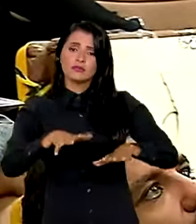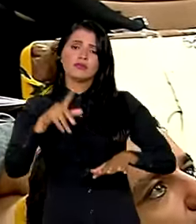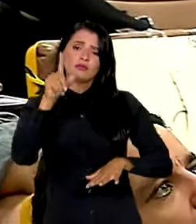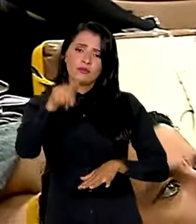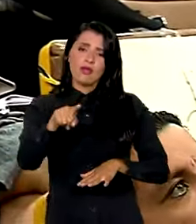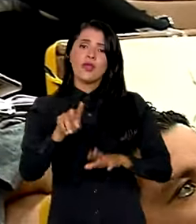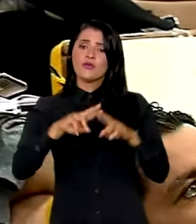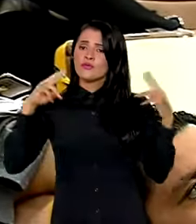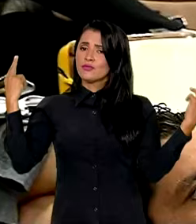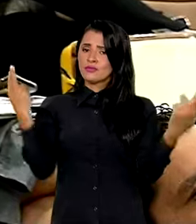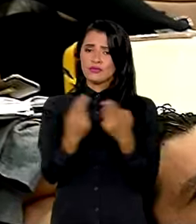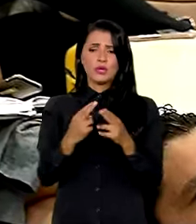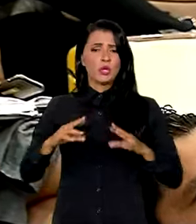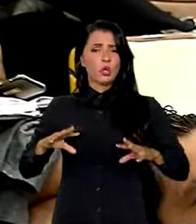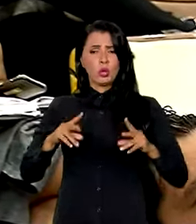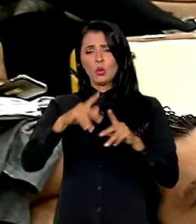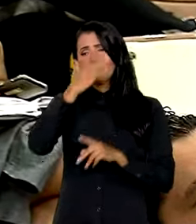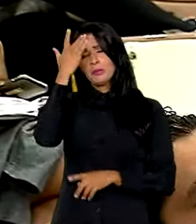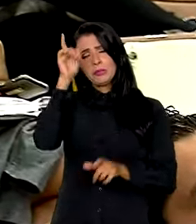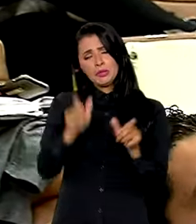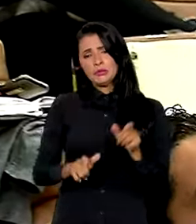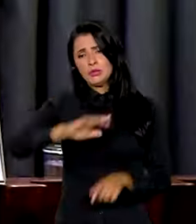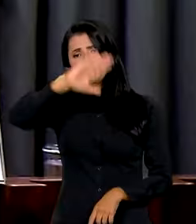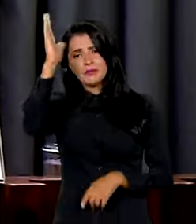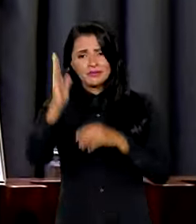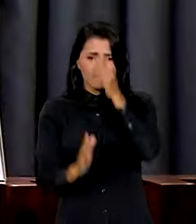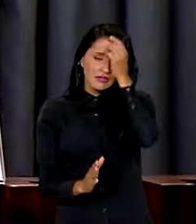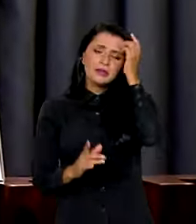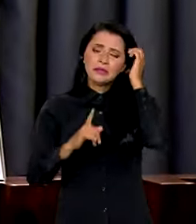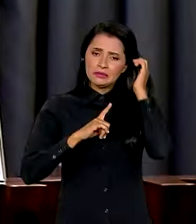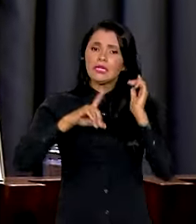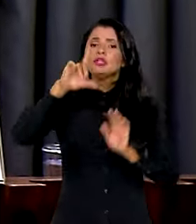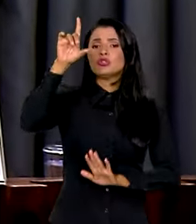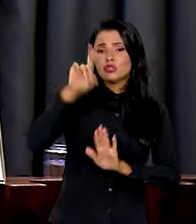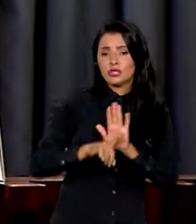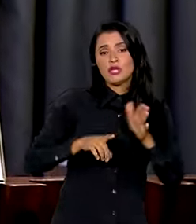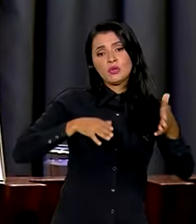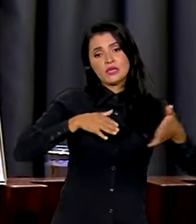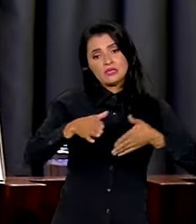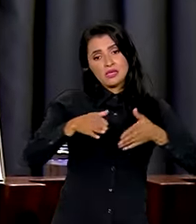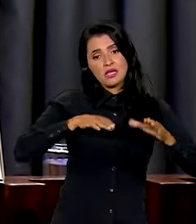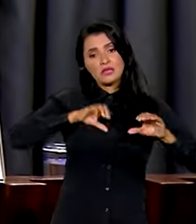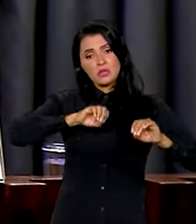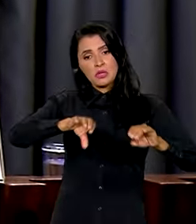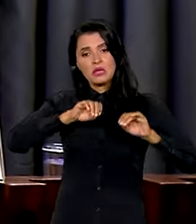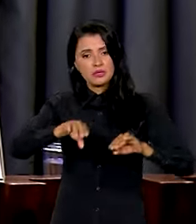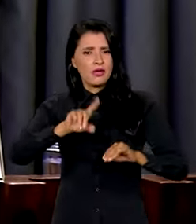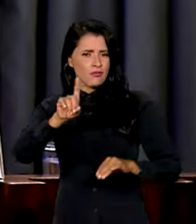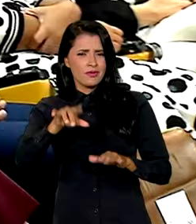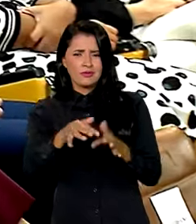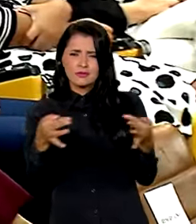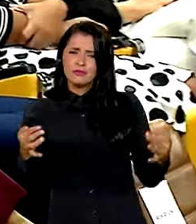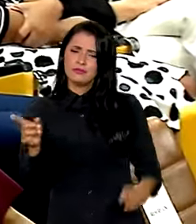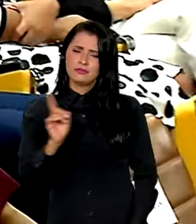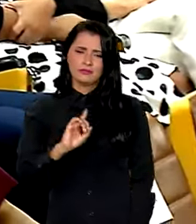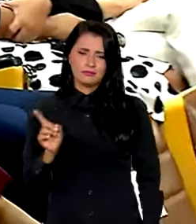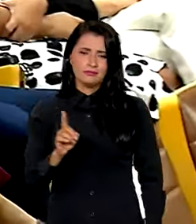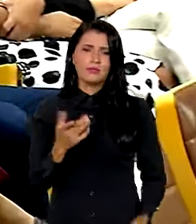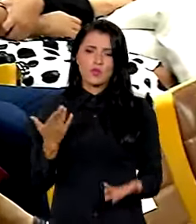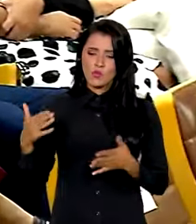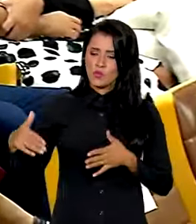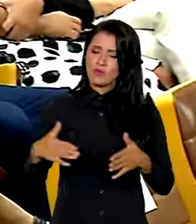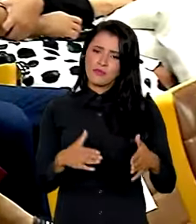universal. Todos os brasileiros têm por direito acesso à educação. Então, não é algo simples. Um dos